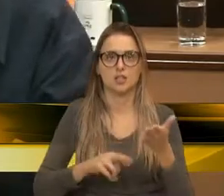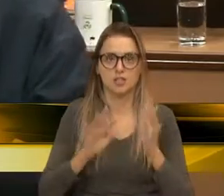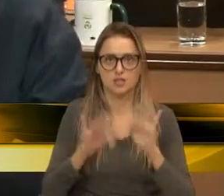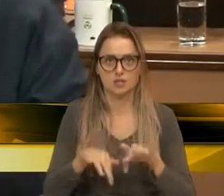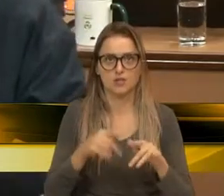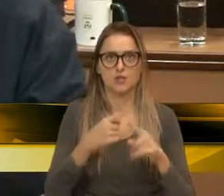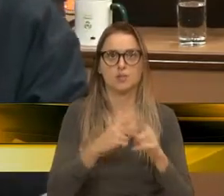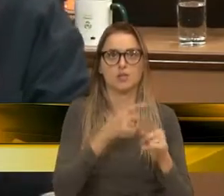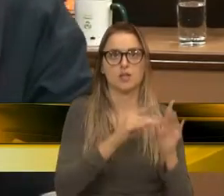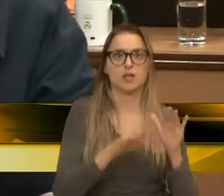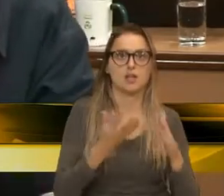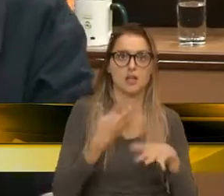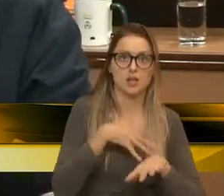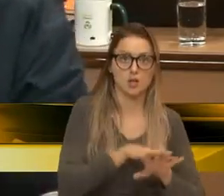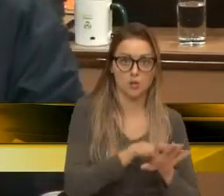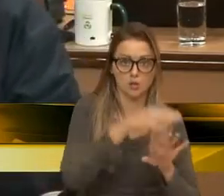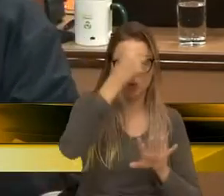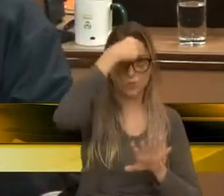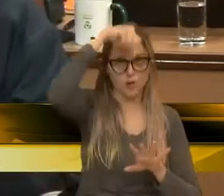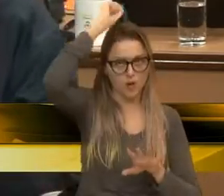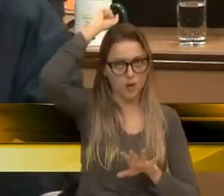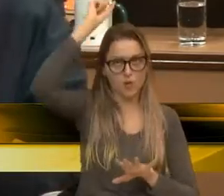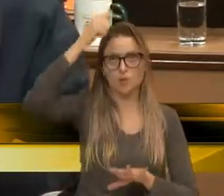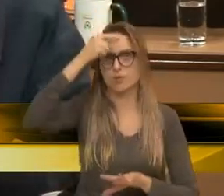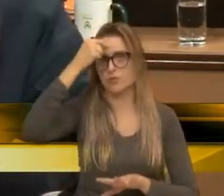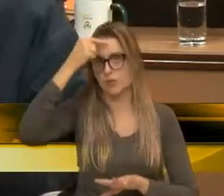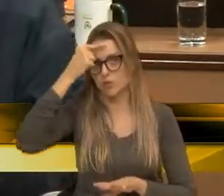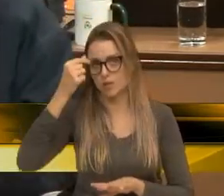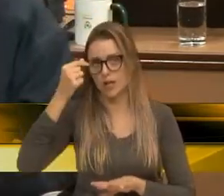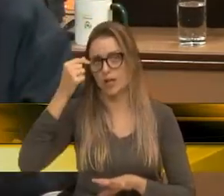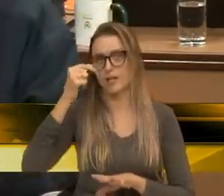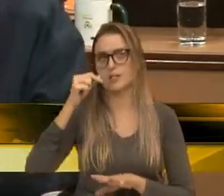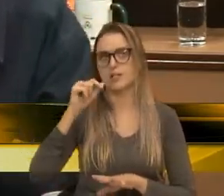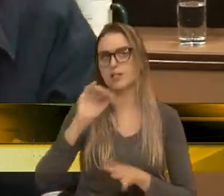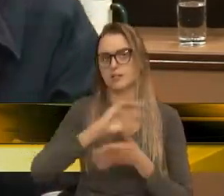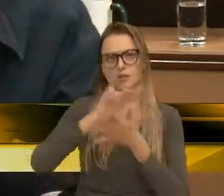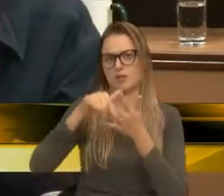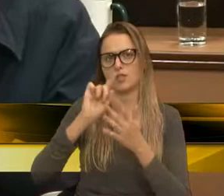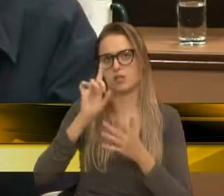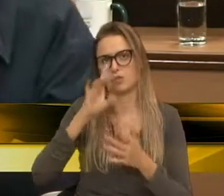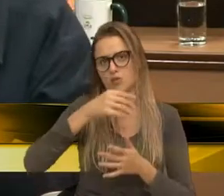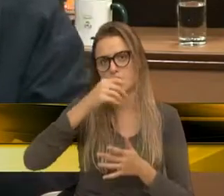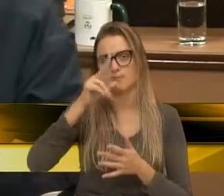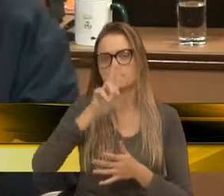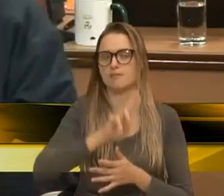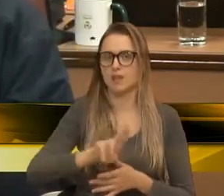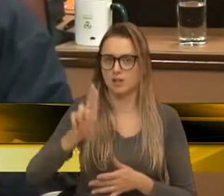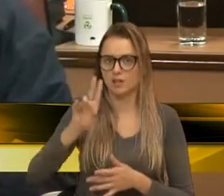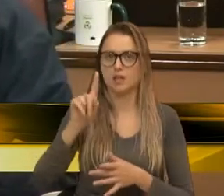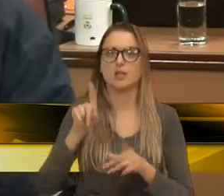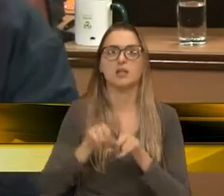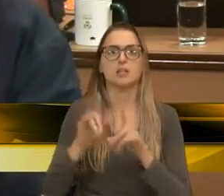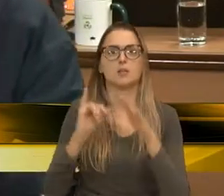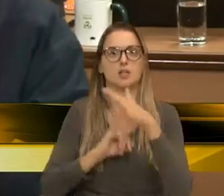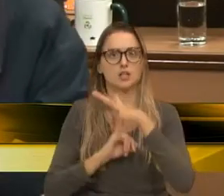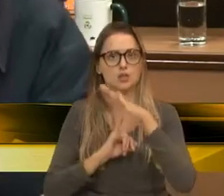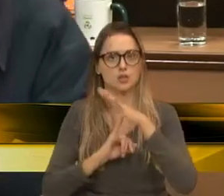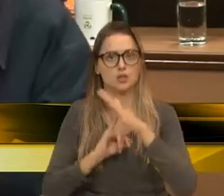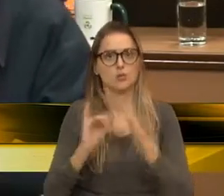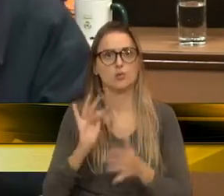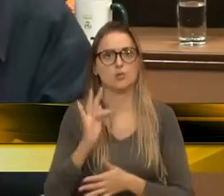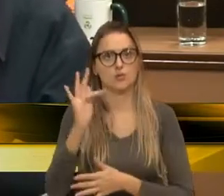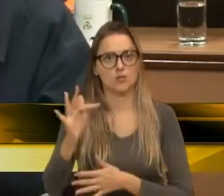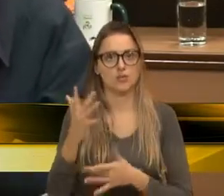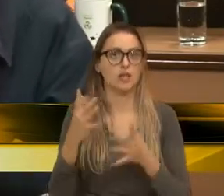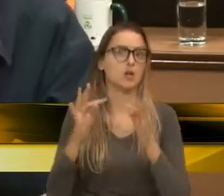a universidade, os centros universitários, as faculdades, as instituições federais técnicas, porque todas elas